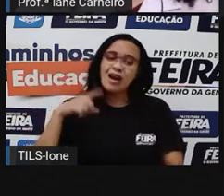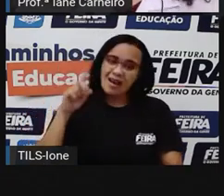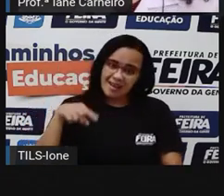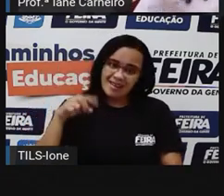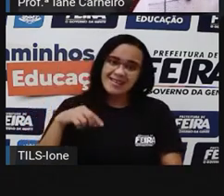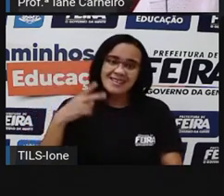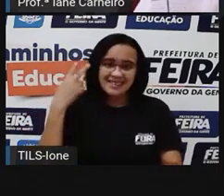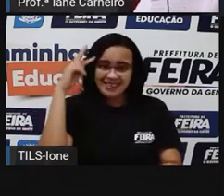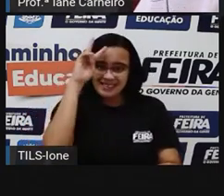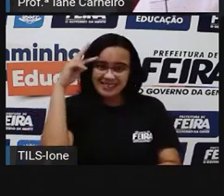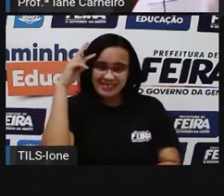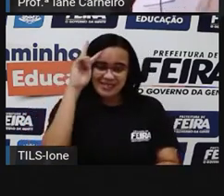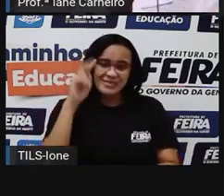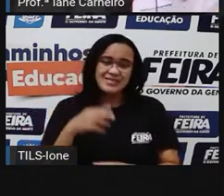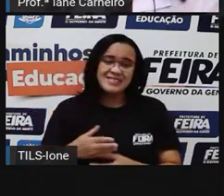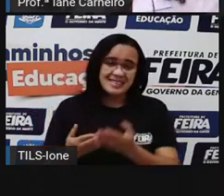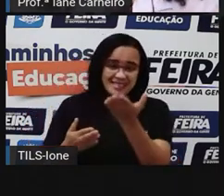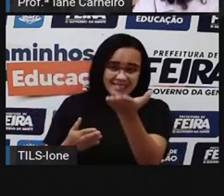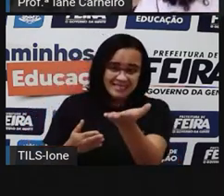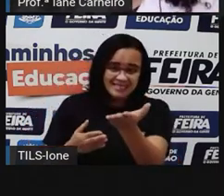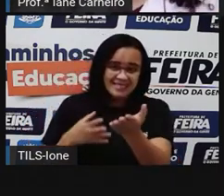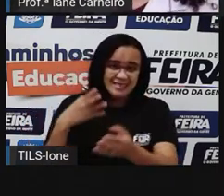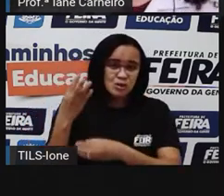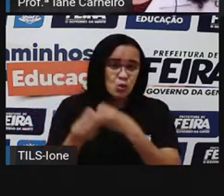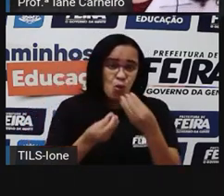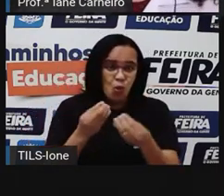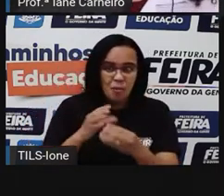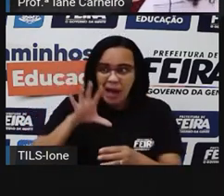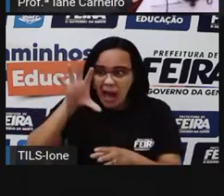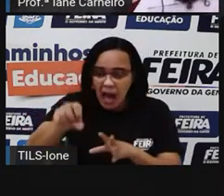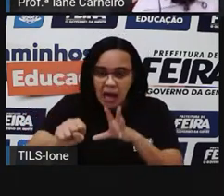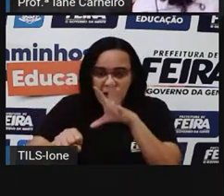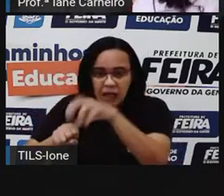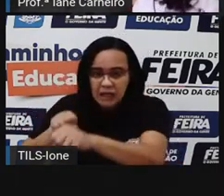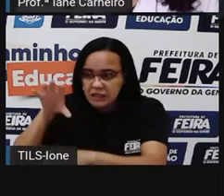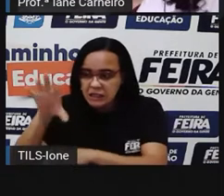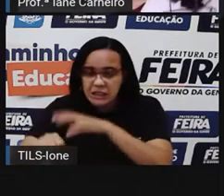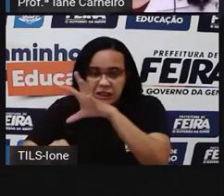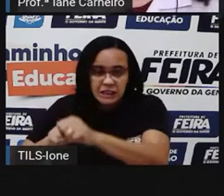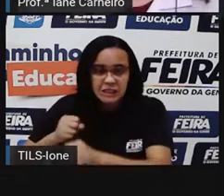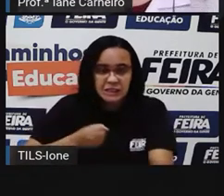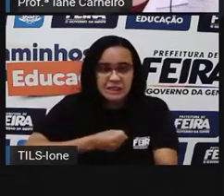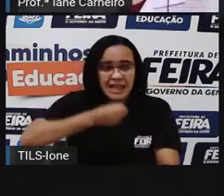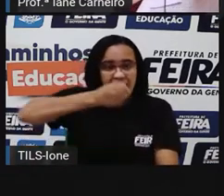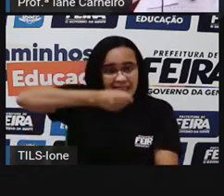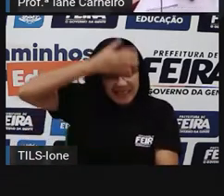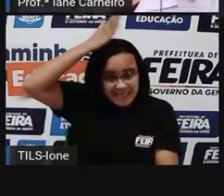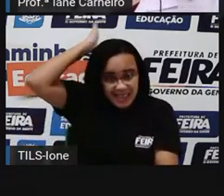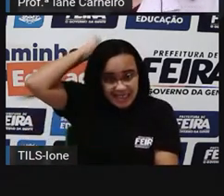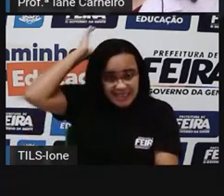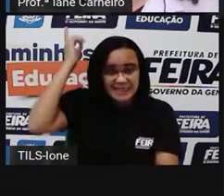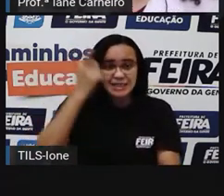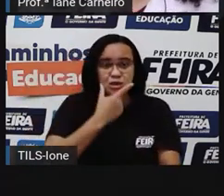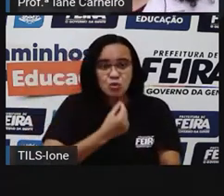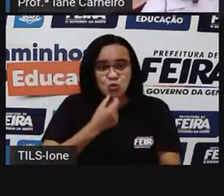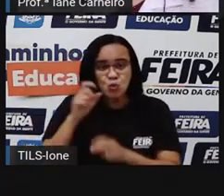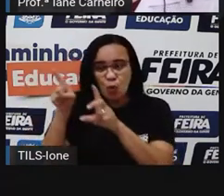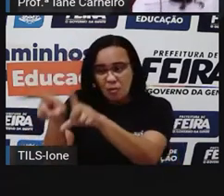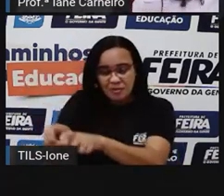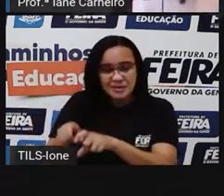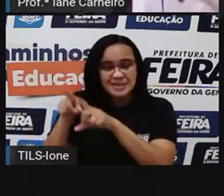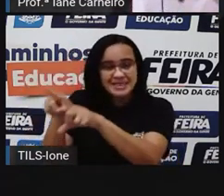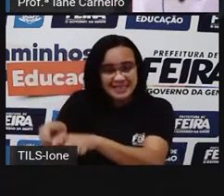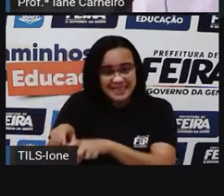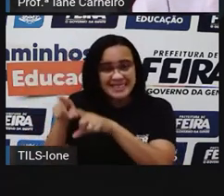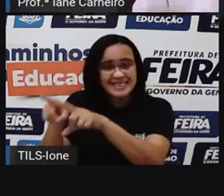mostra que ele acaba pegando as galinhas aí dos fazendeiros, né? Então, também é um personagem folclórico,